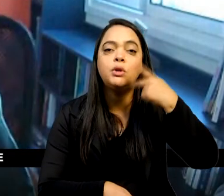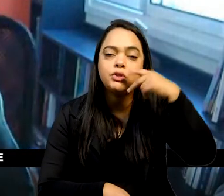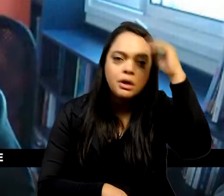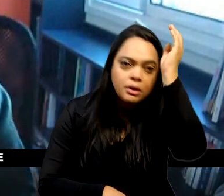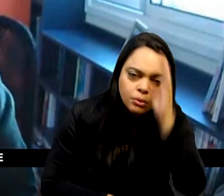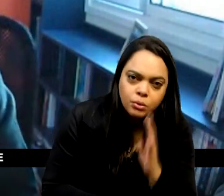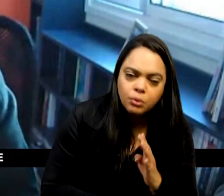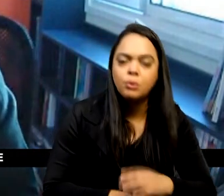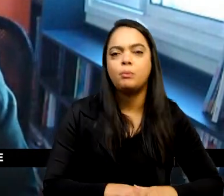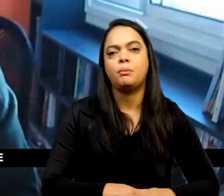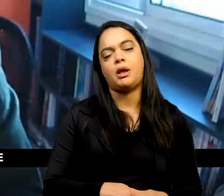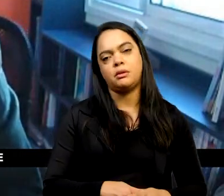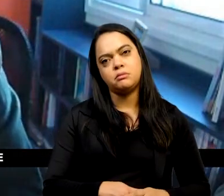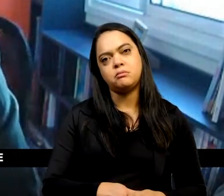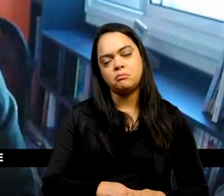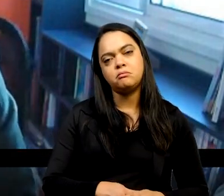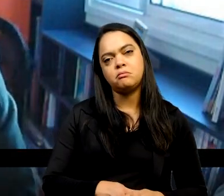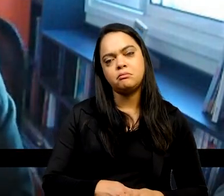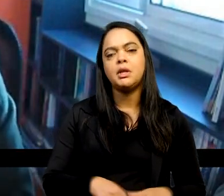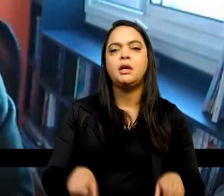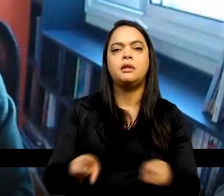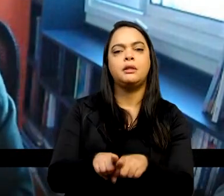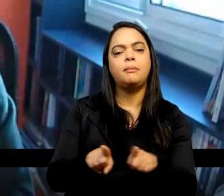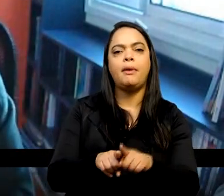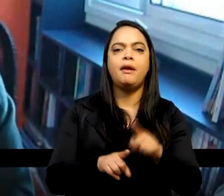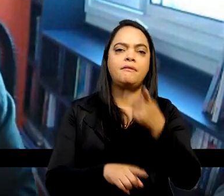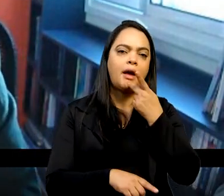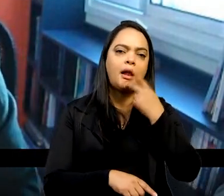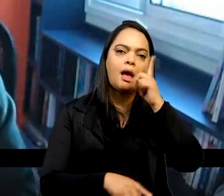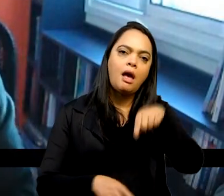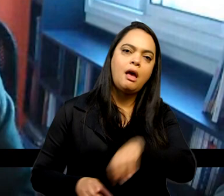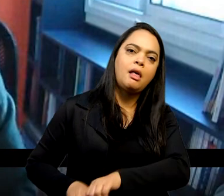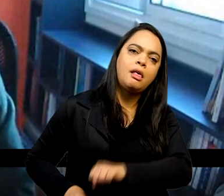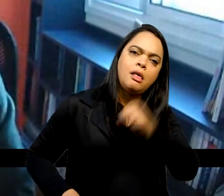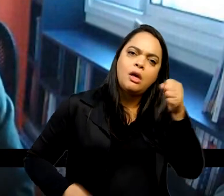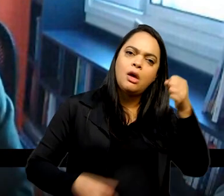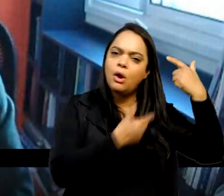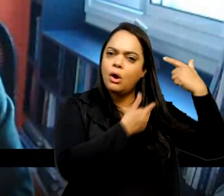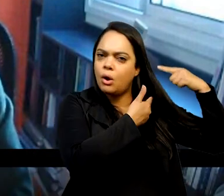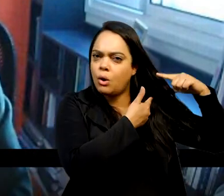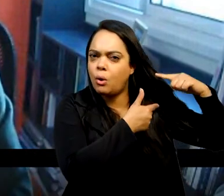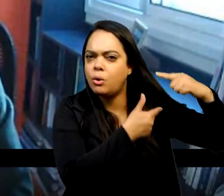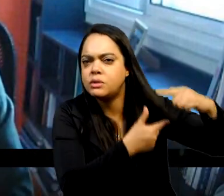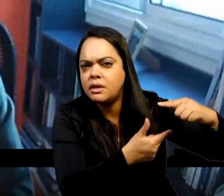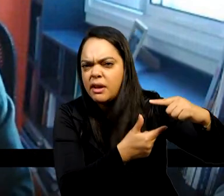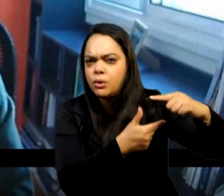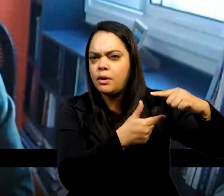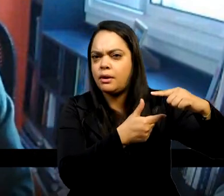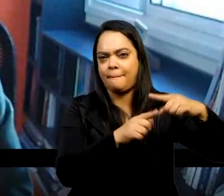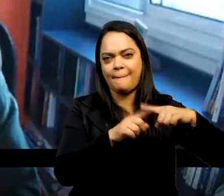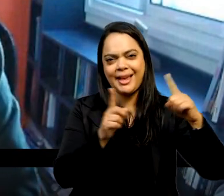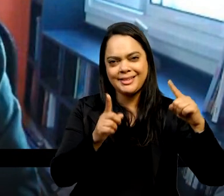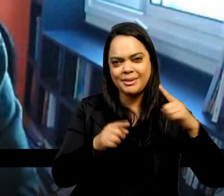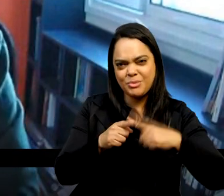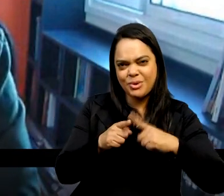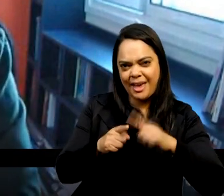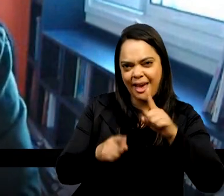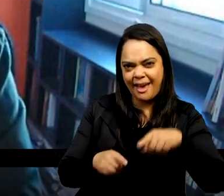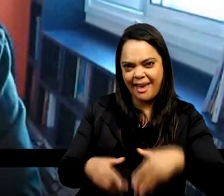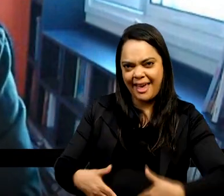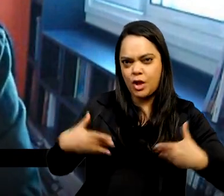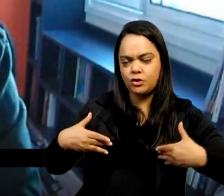chama a independência de revolução, diz que é conservadora, mas isso não é uma elogio, isso é uma crítica. Pronto.